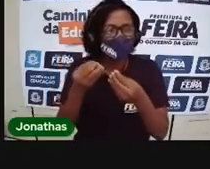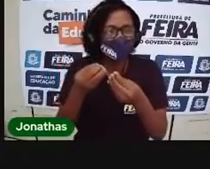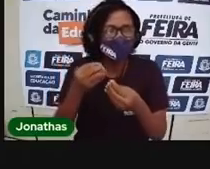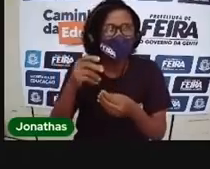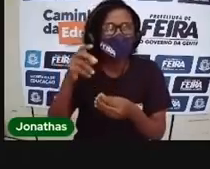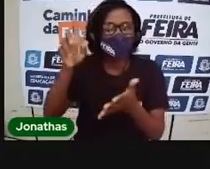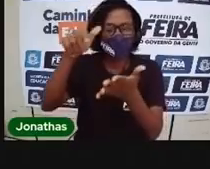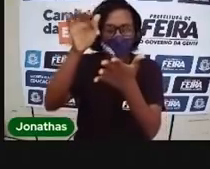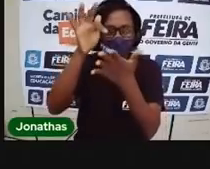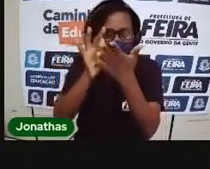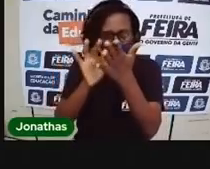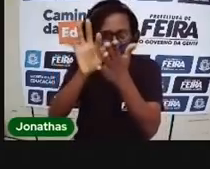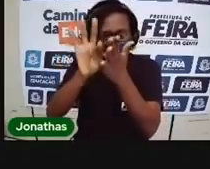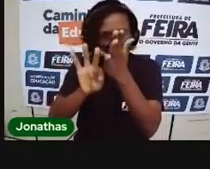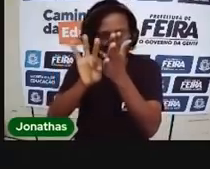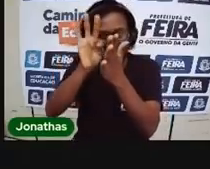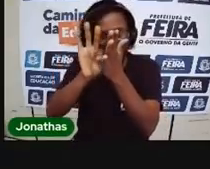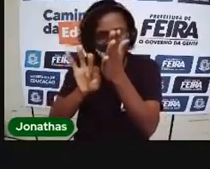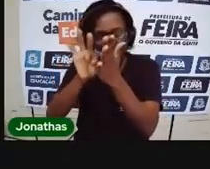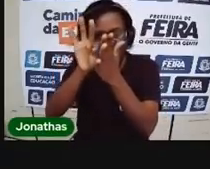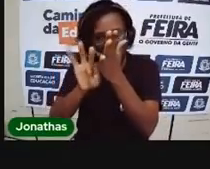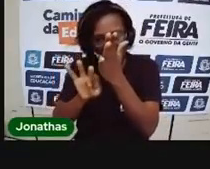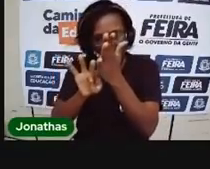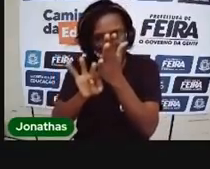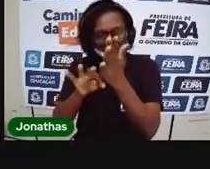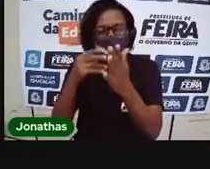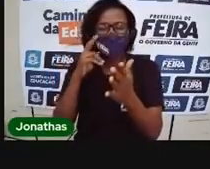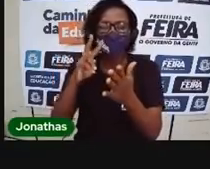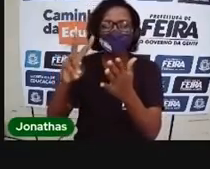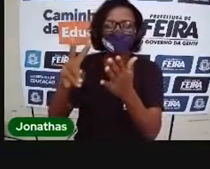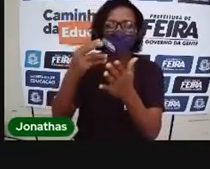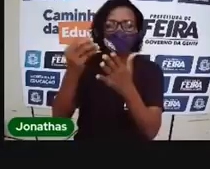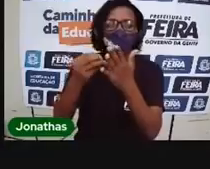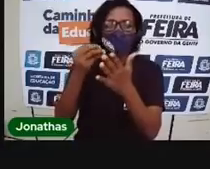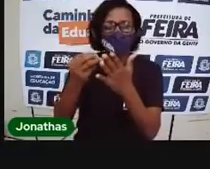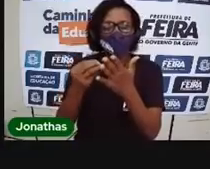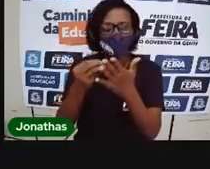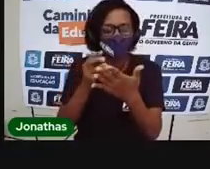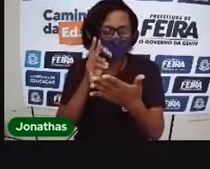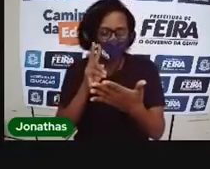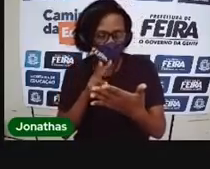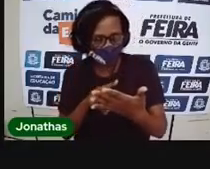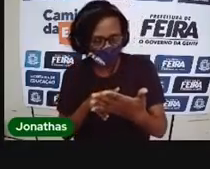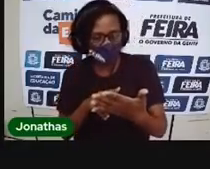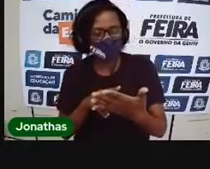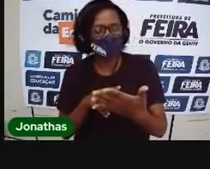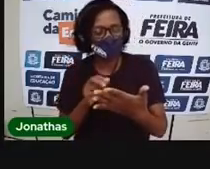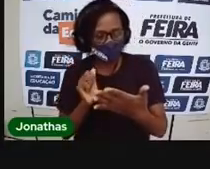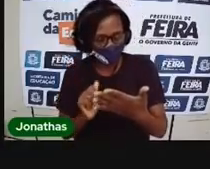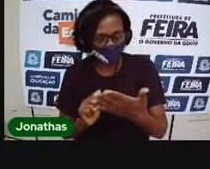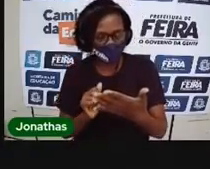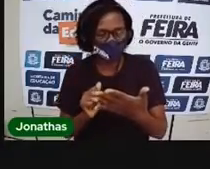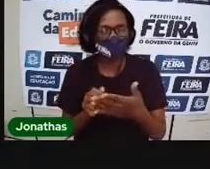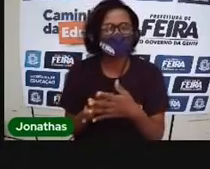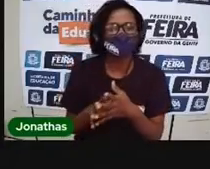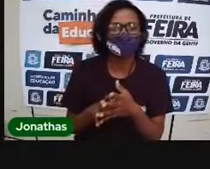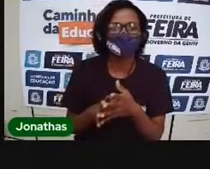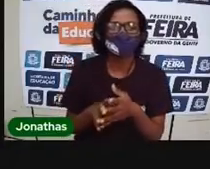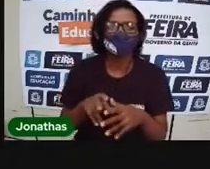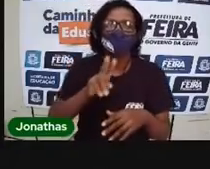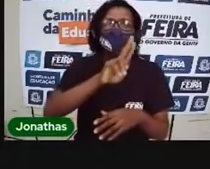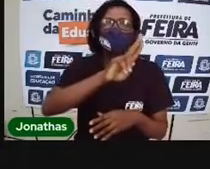no texto, tá bom? Ó, eu confio em vocês. Número dois. Qual o nome do